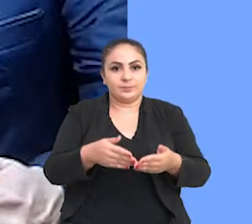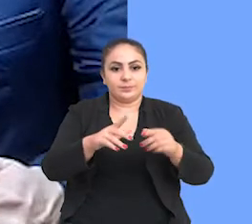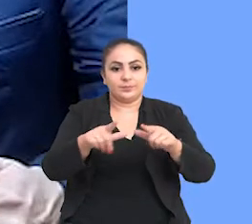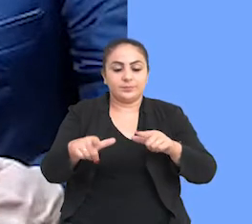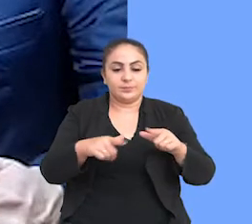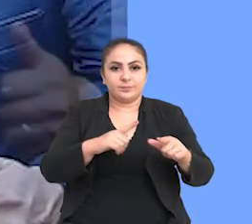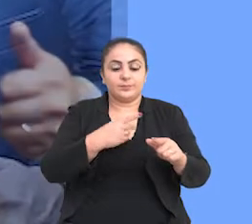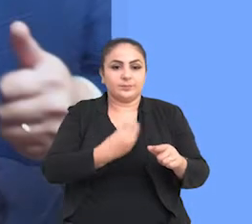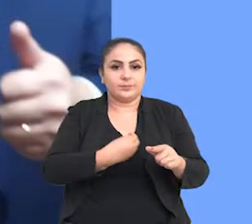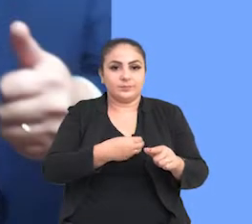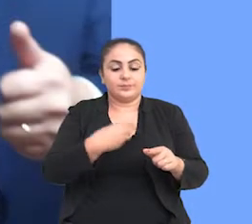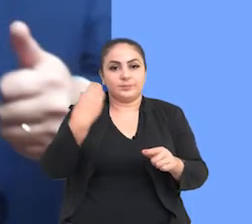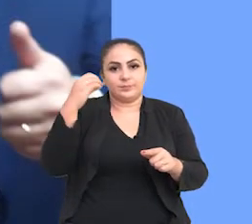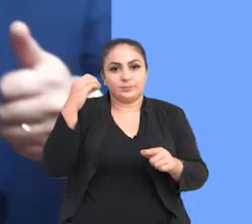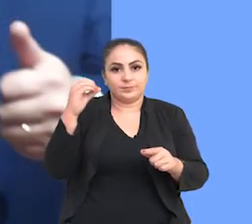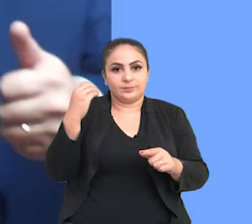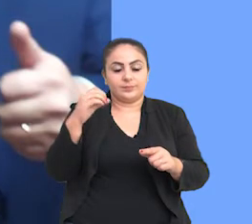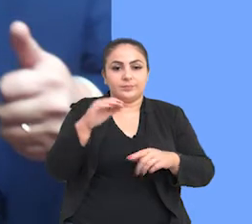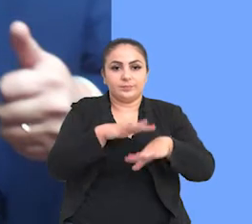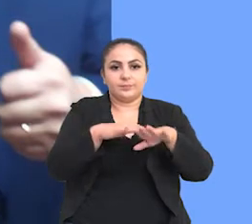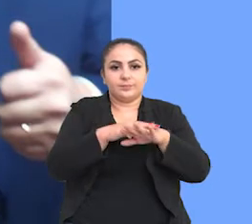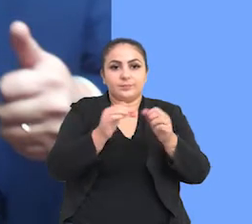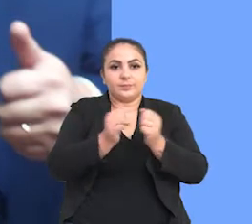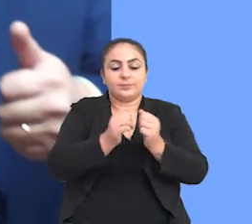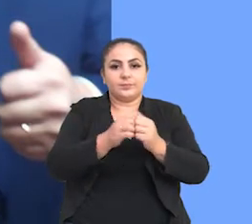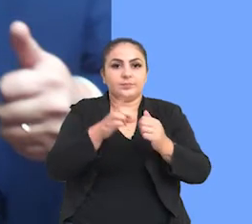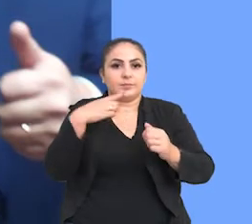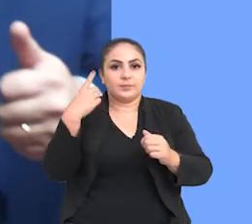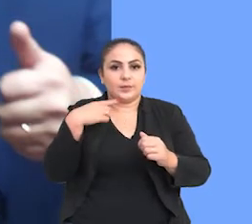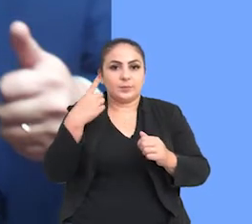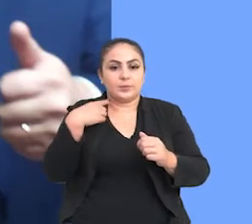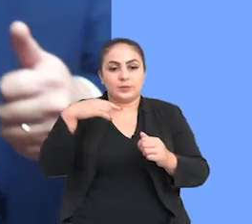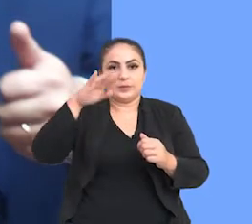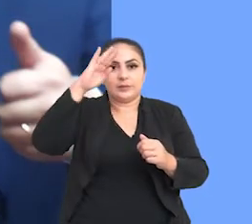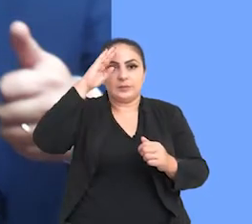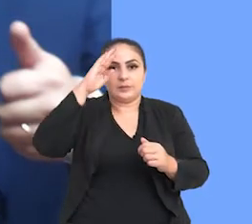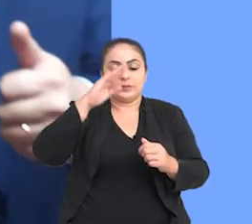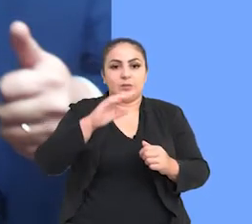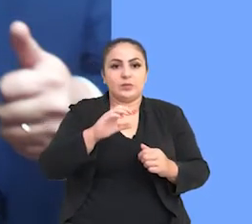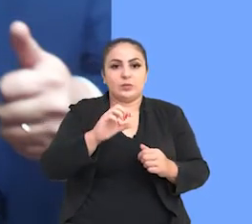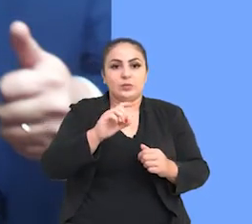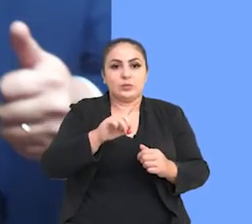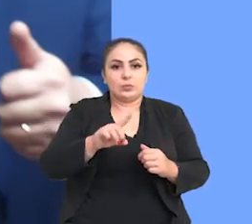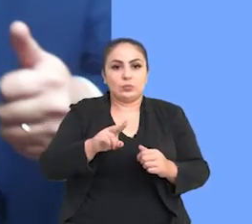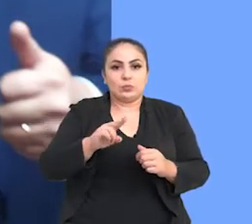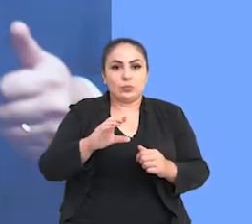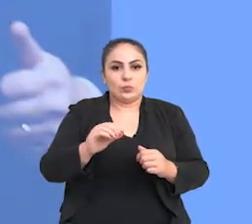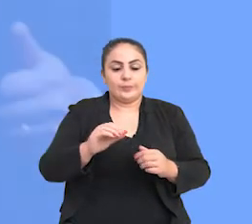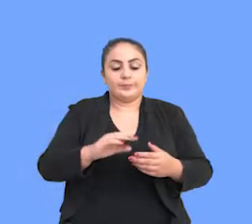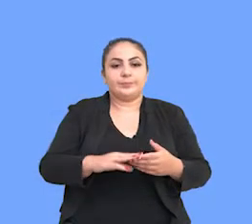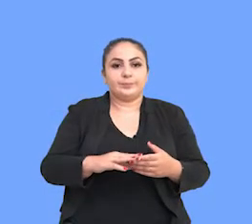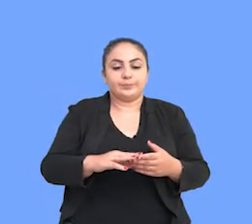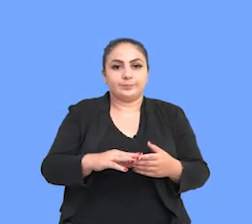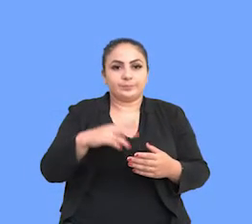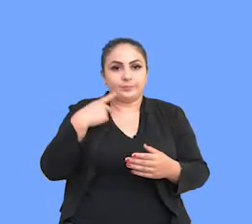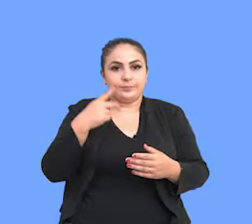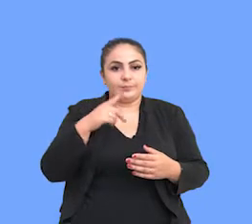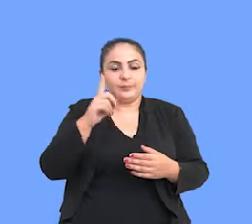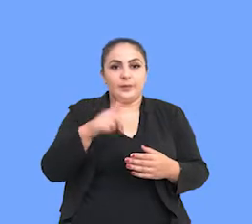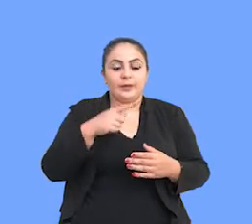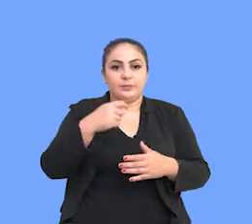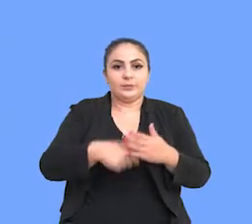comitiva local que esteve em Porto Alegre conversando com o deputado, tenente Coronel Zucco. O